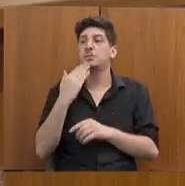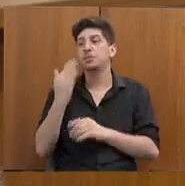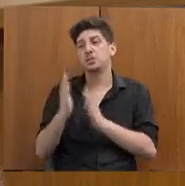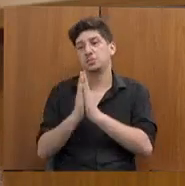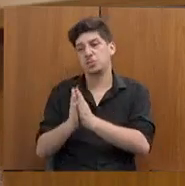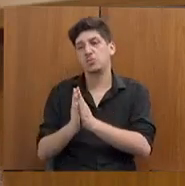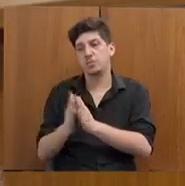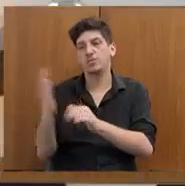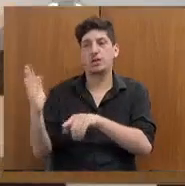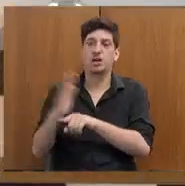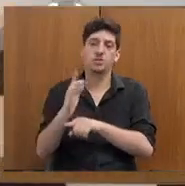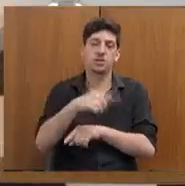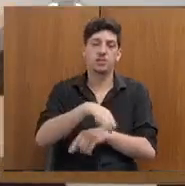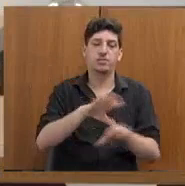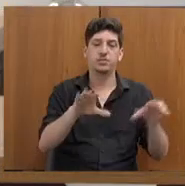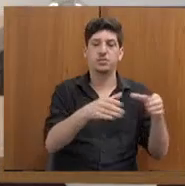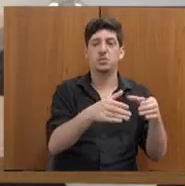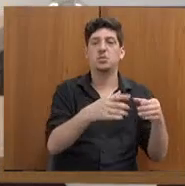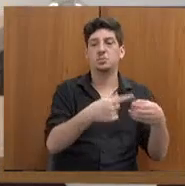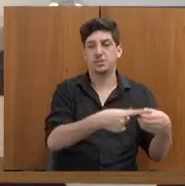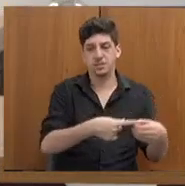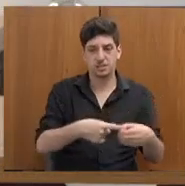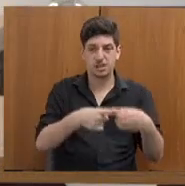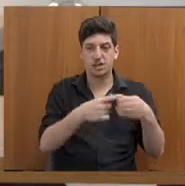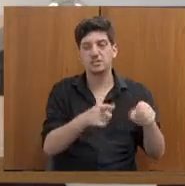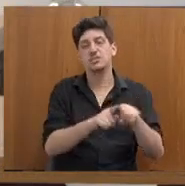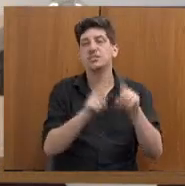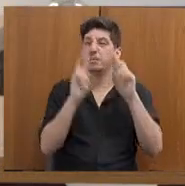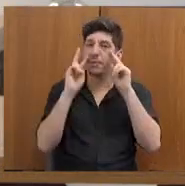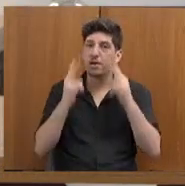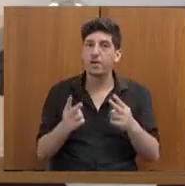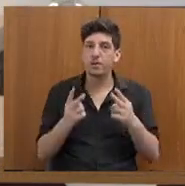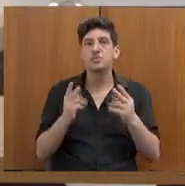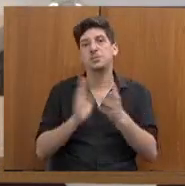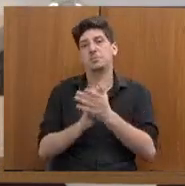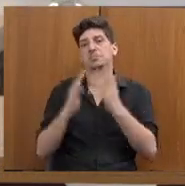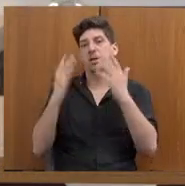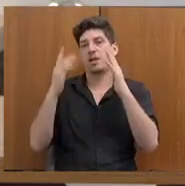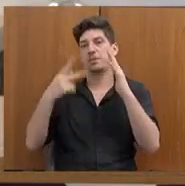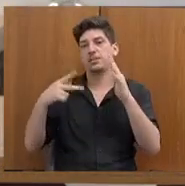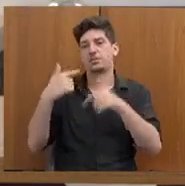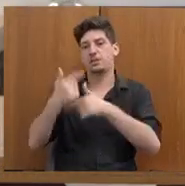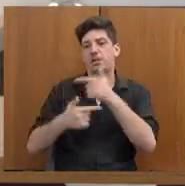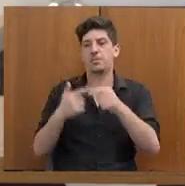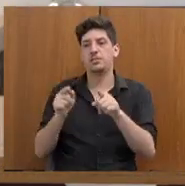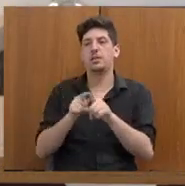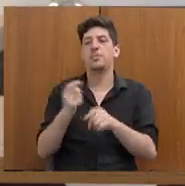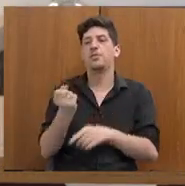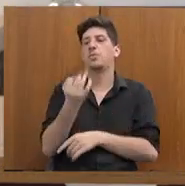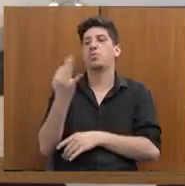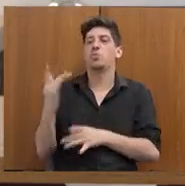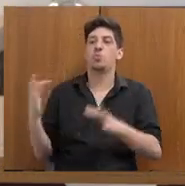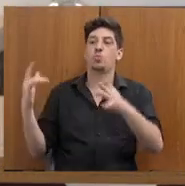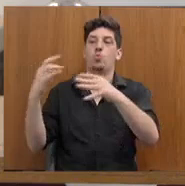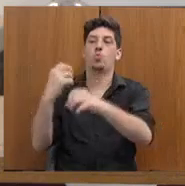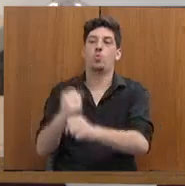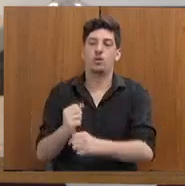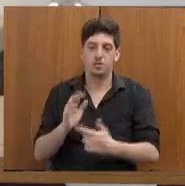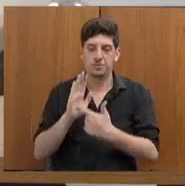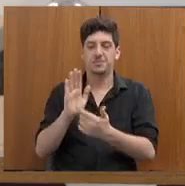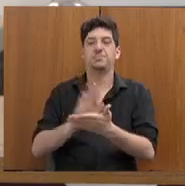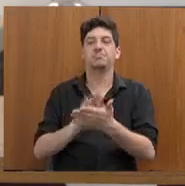sensibilidade, e o reconhecimento a tudo que vocês vêm desenvolvendo, os números que vocês vêm apresentando, e a